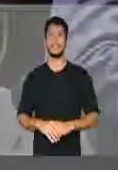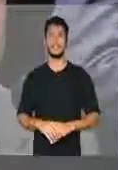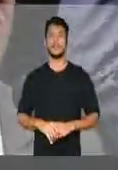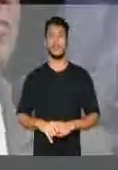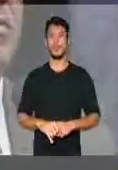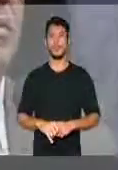janelas.